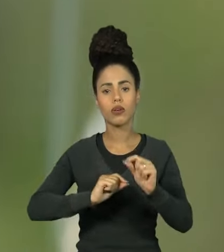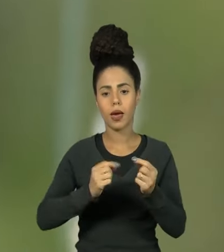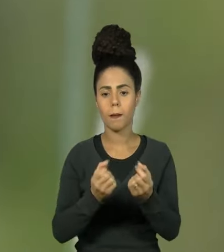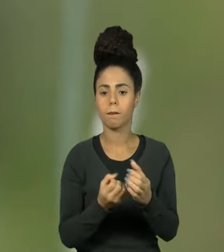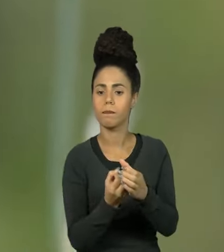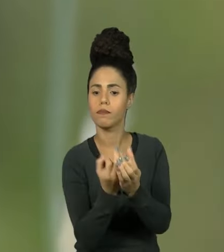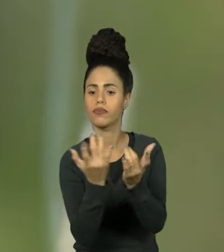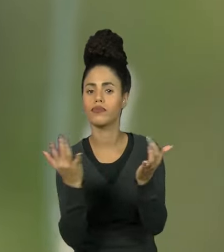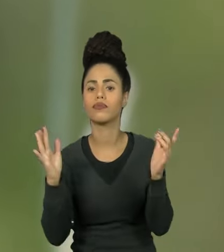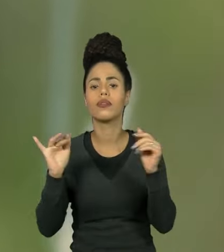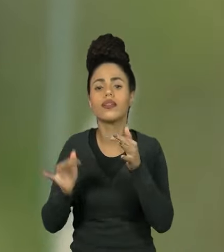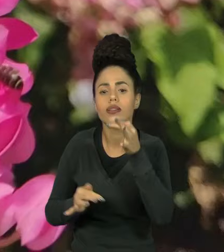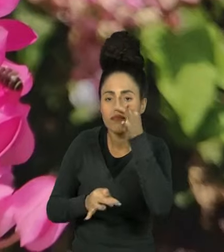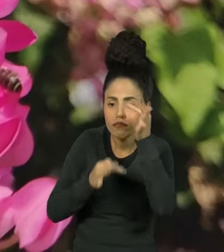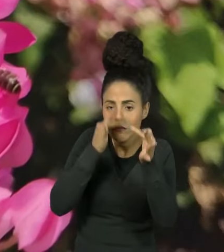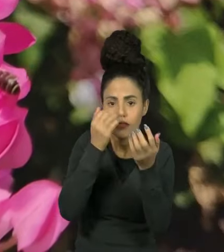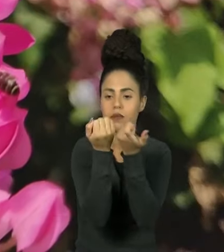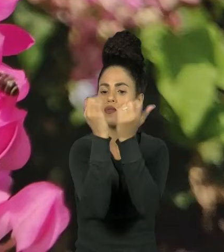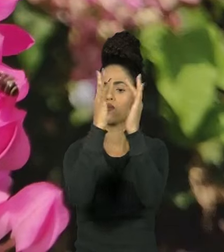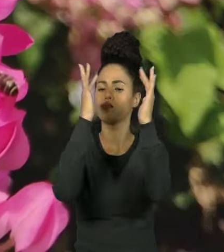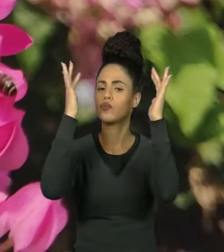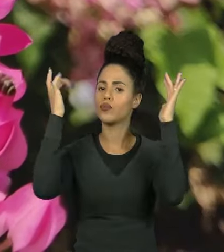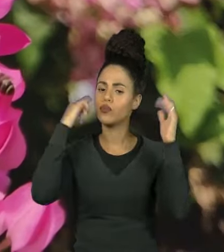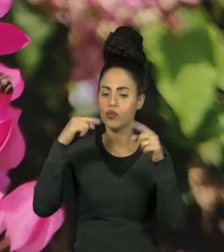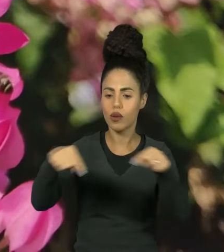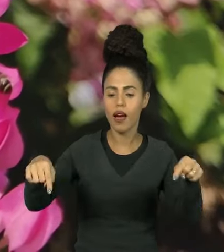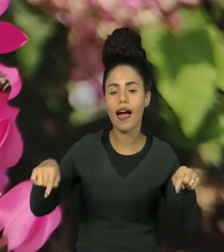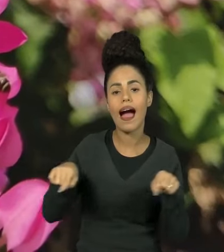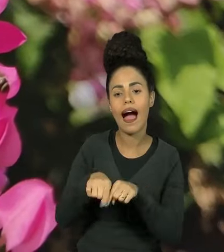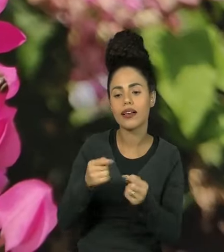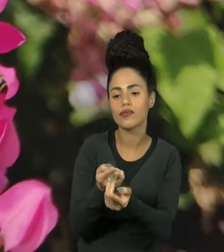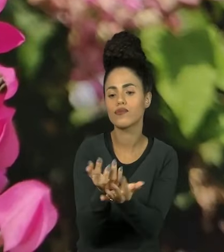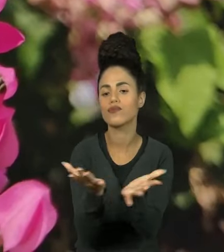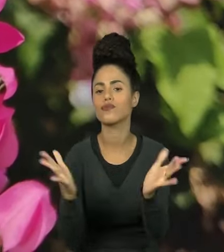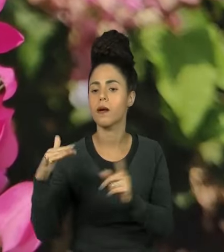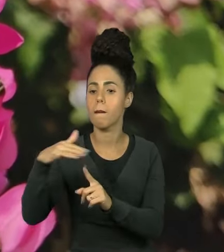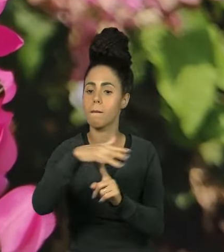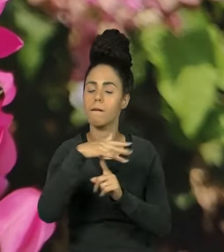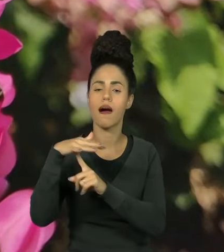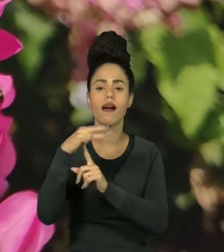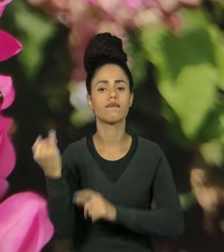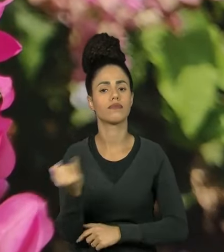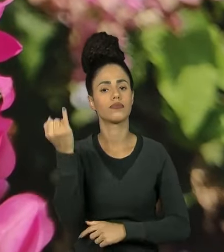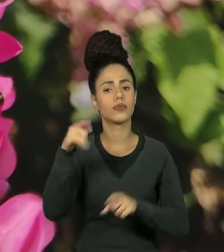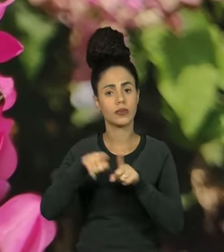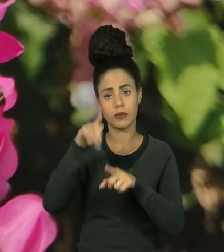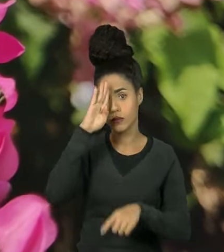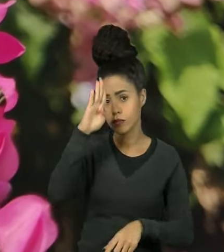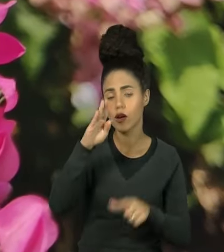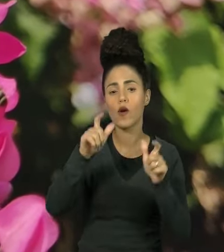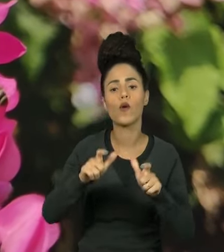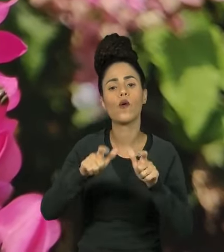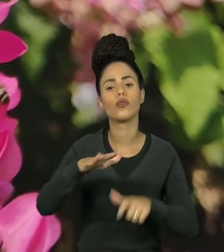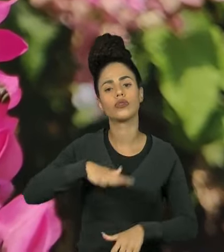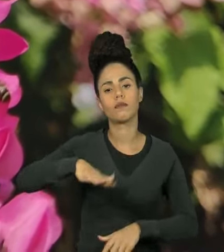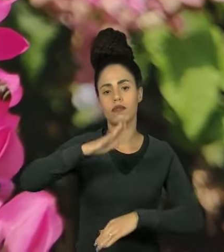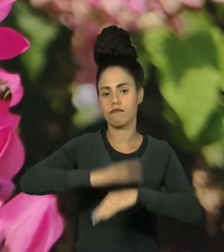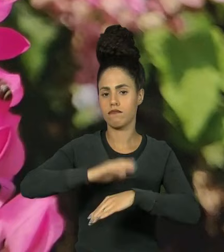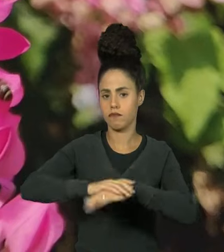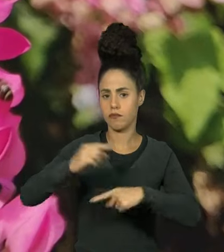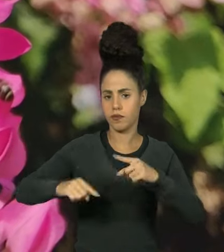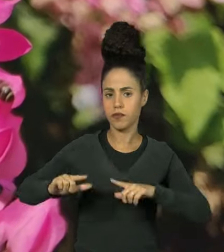de flores e árvores nativas, em quintais, jardins, praças e parques, e, principalmente, políticas